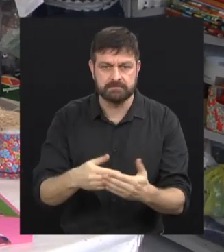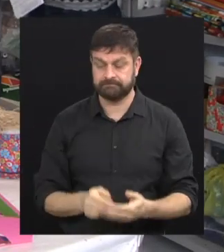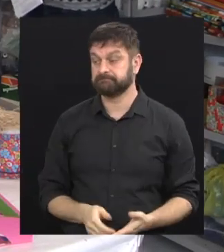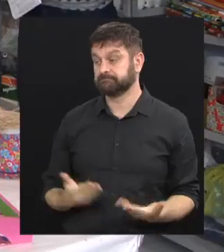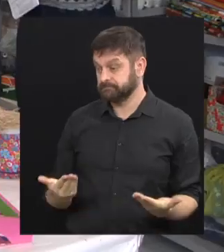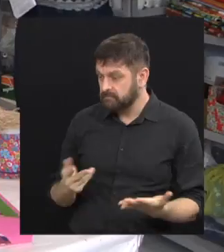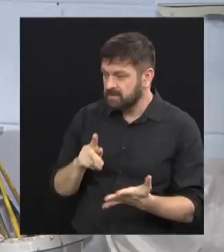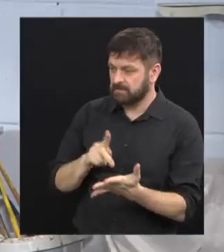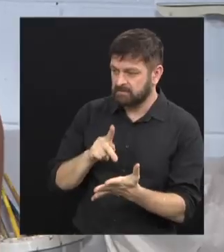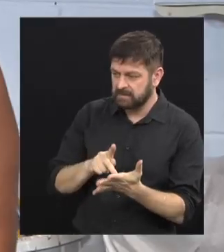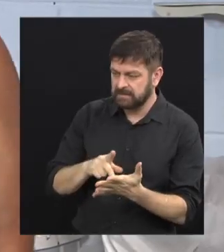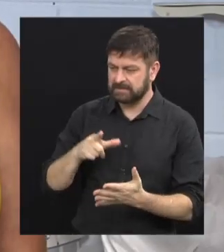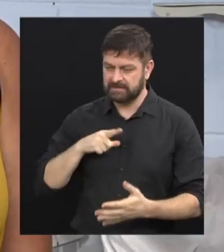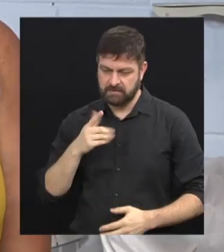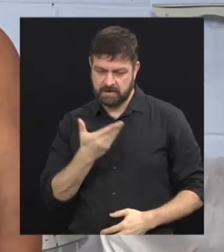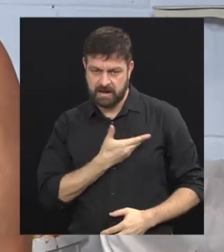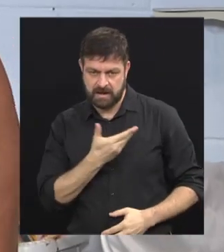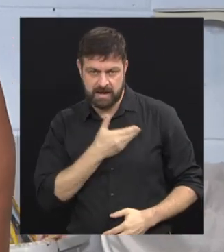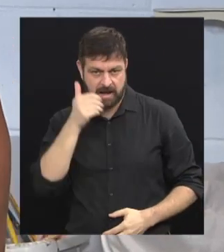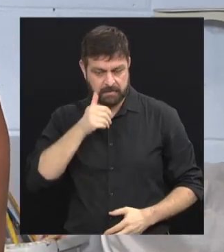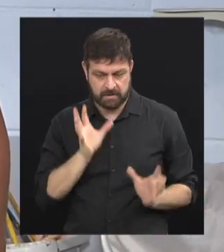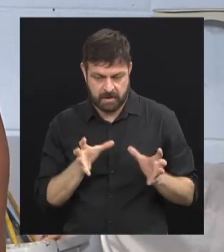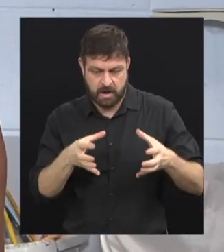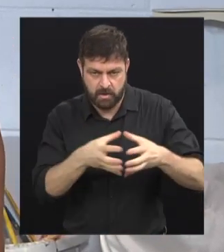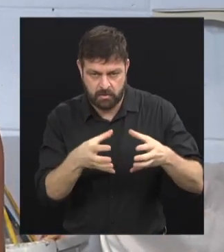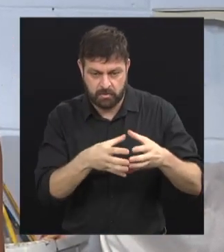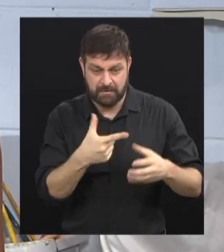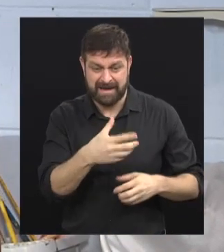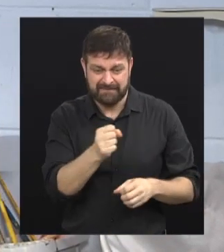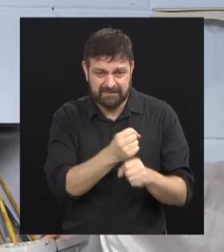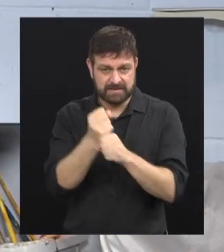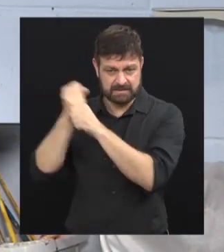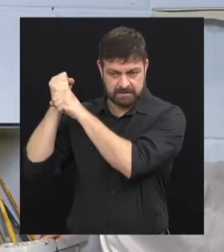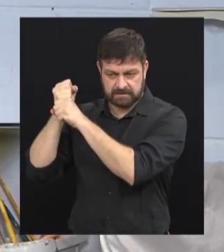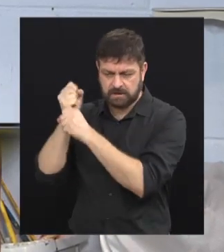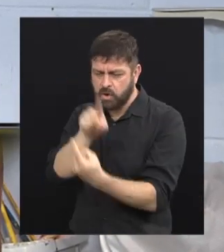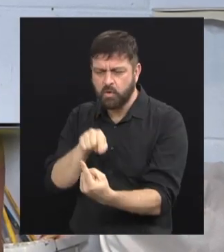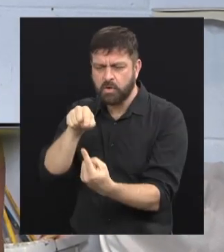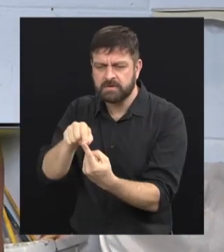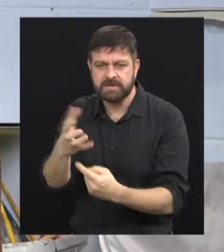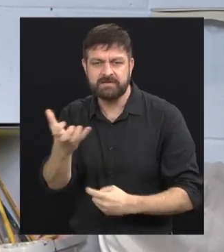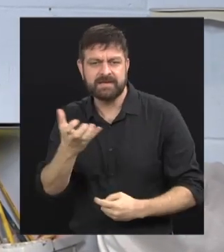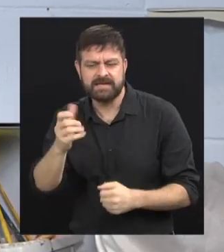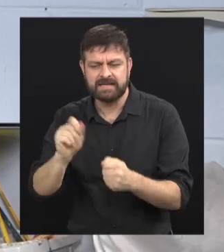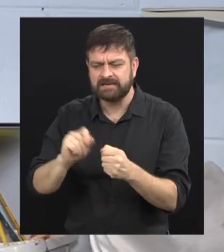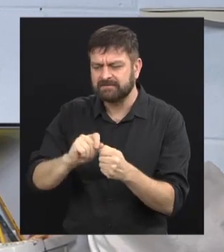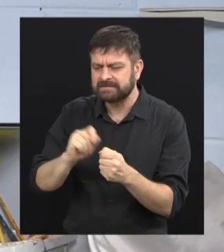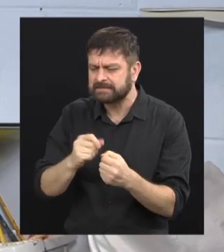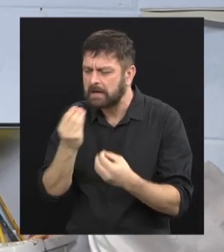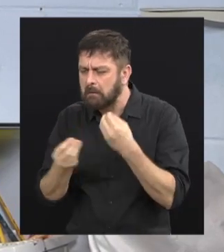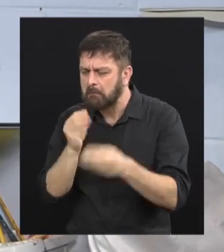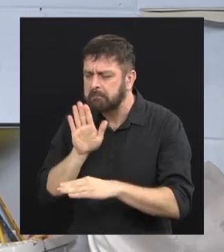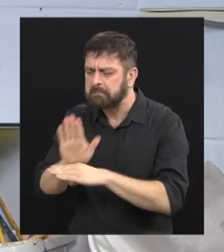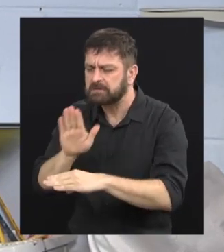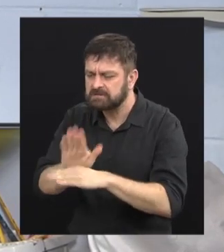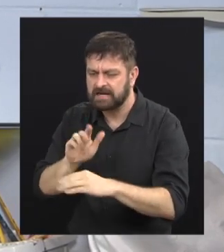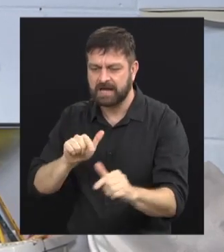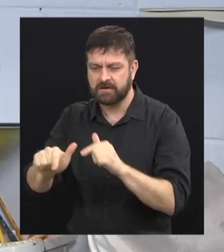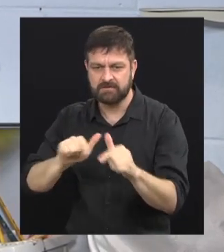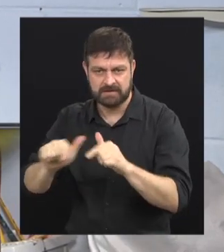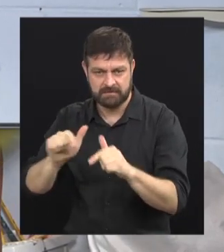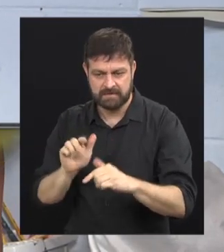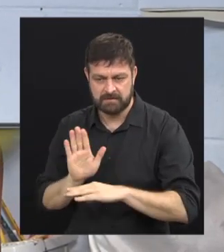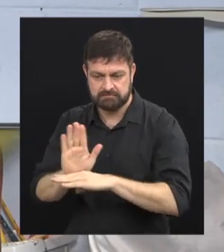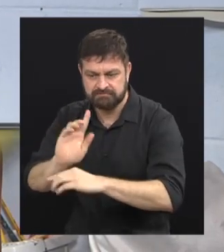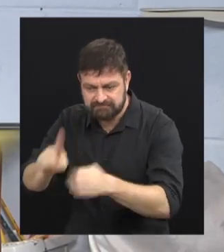Ah, na verdade foram algumas amigas que se reuniram, né, há mais de 20 anos, querendo fazer alguma diferença, né, algum